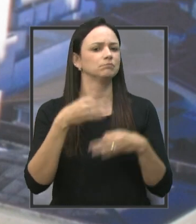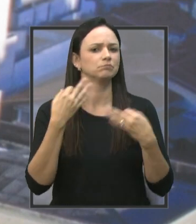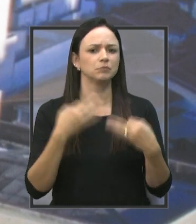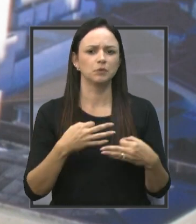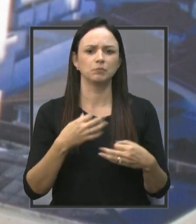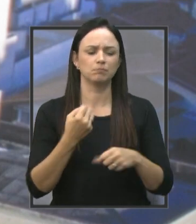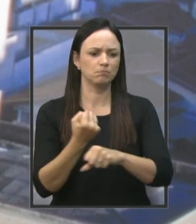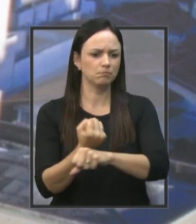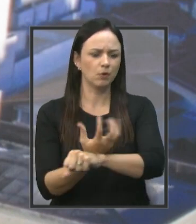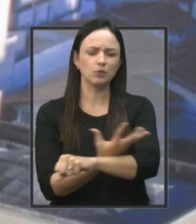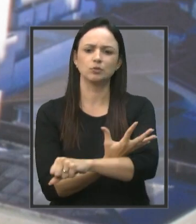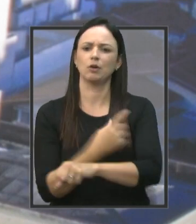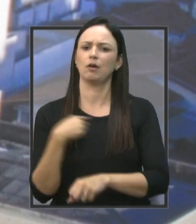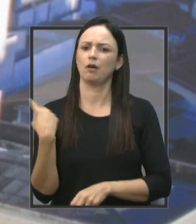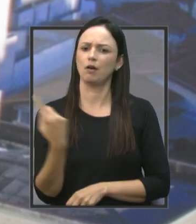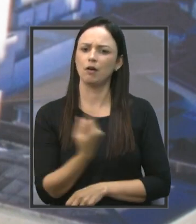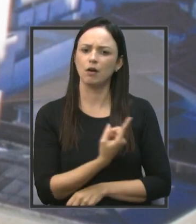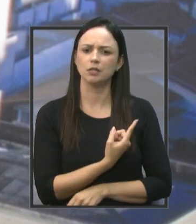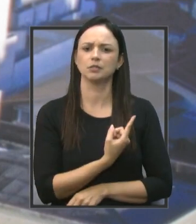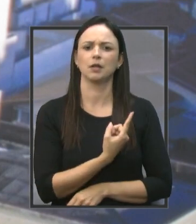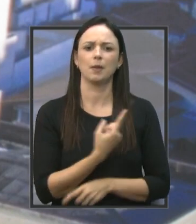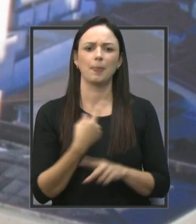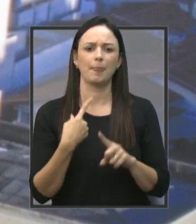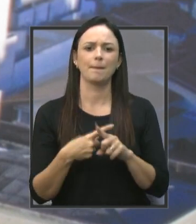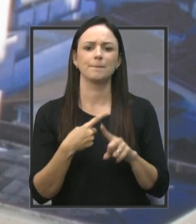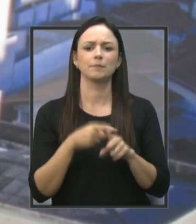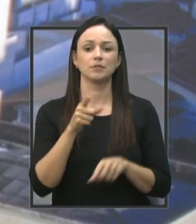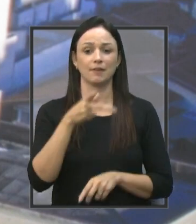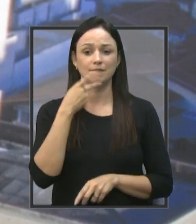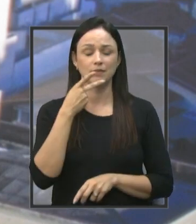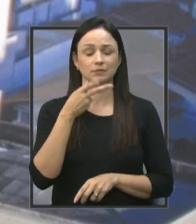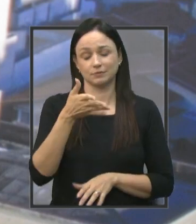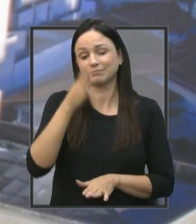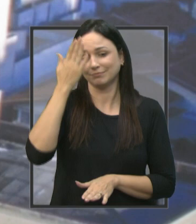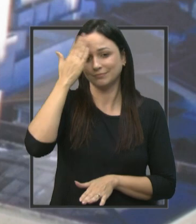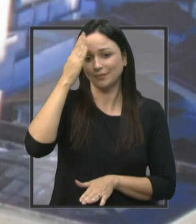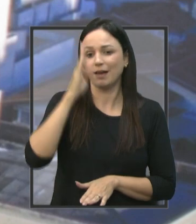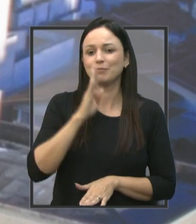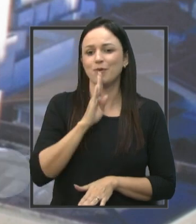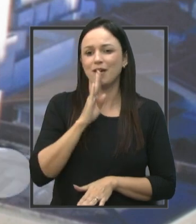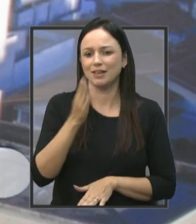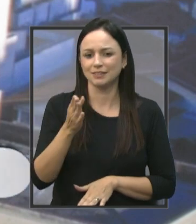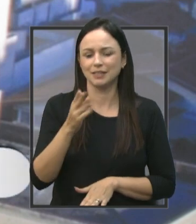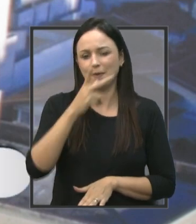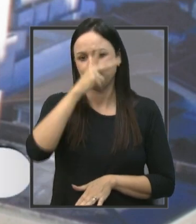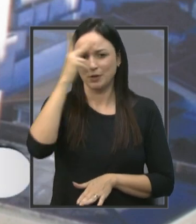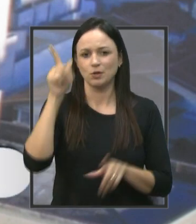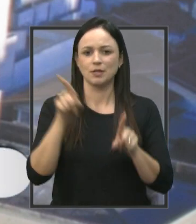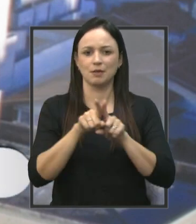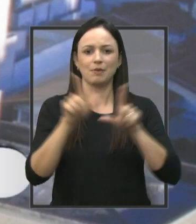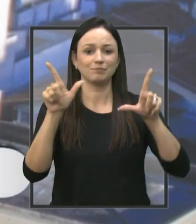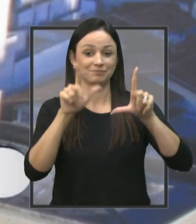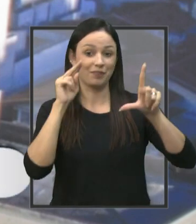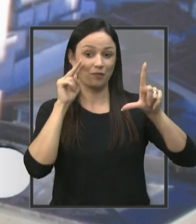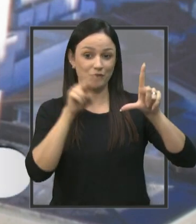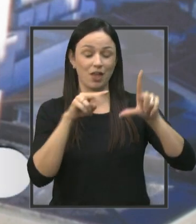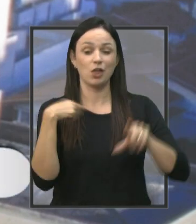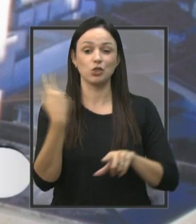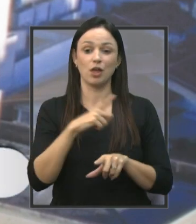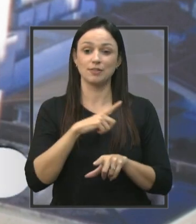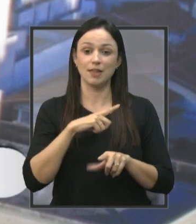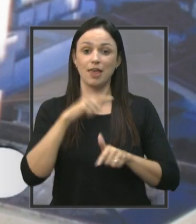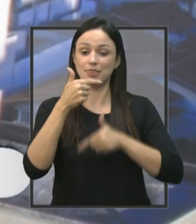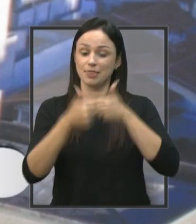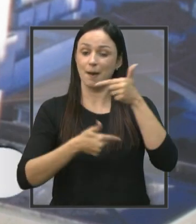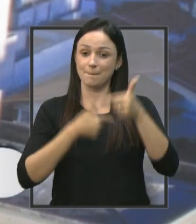emociona, gente. Emociona porque, como você tem conhecimento, os telespectadores têm conhecimento de que nós temos um trabalho